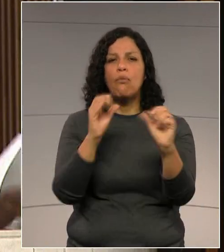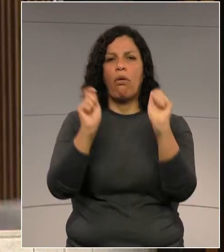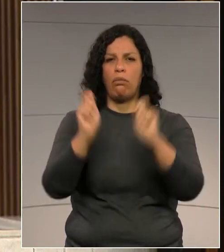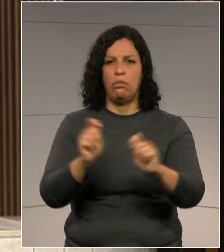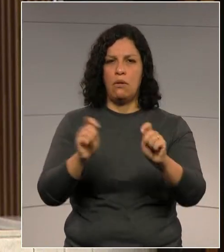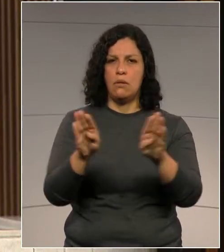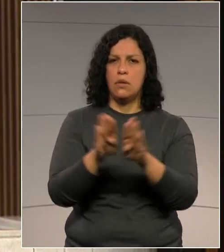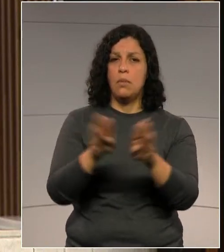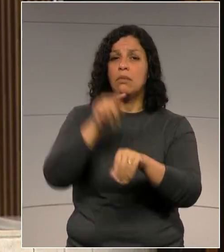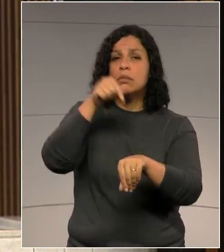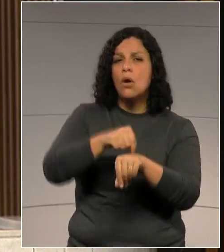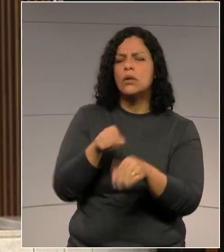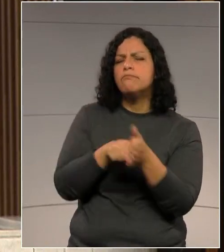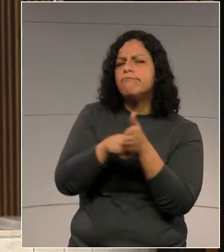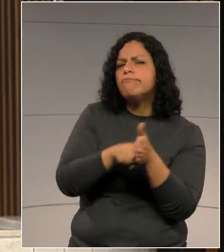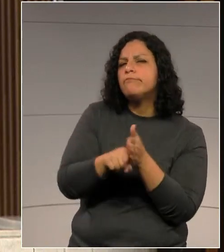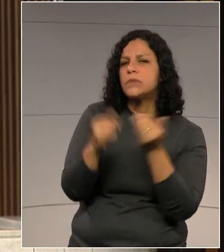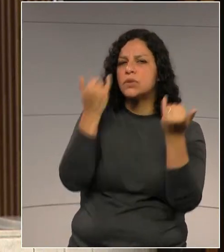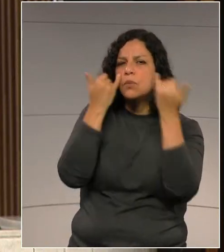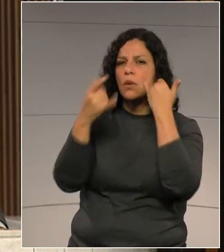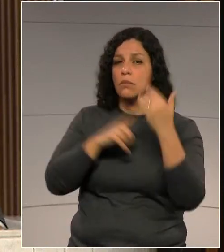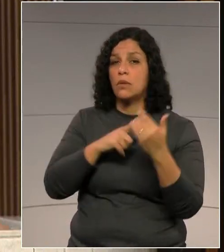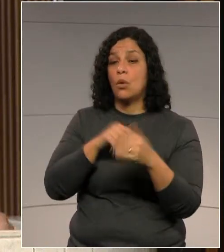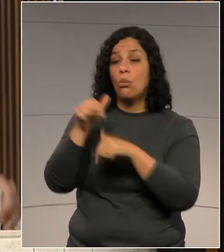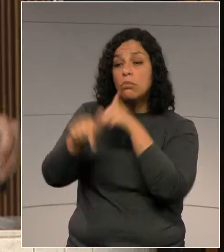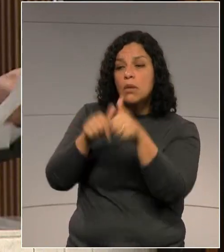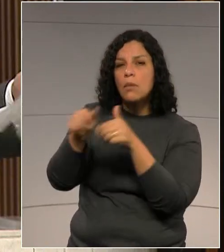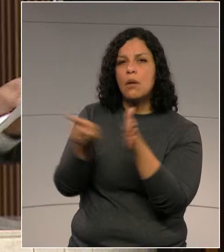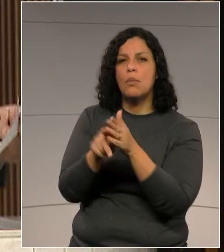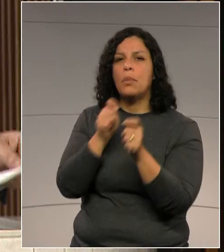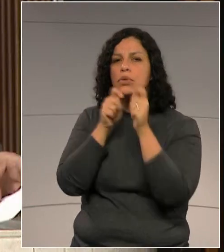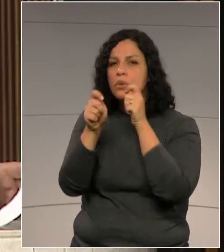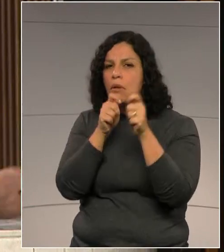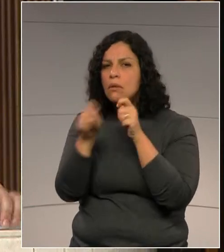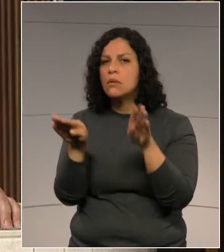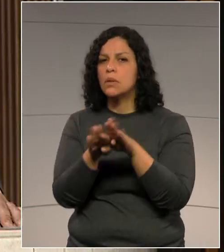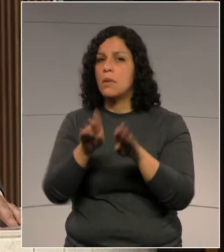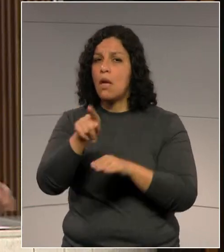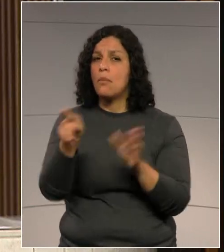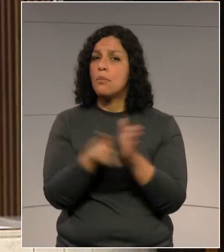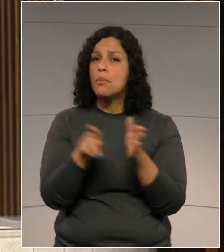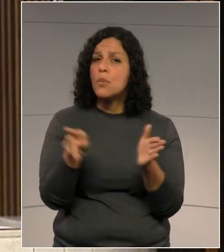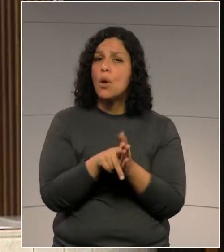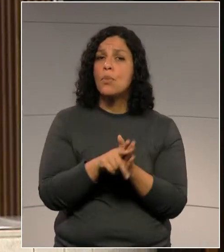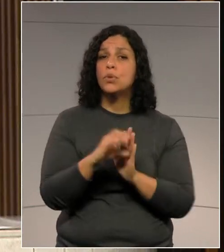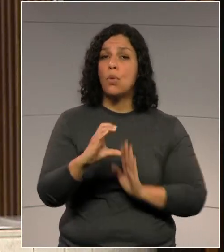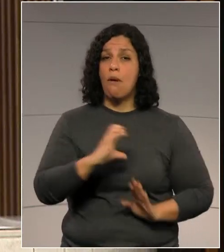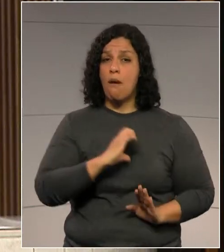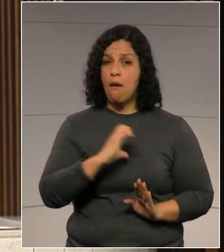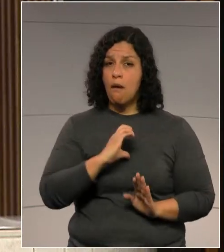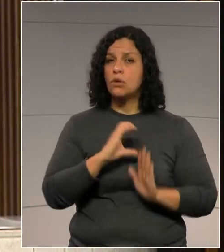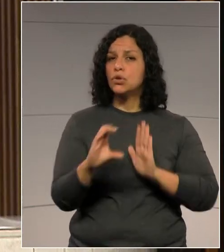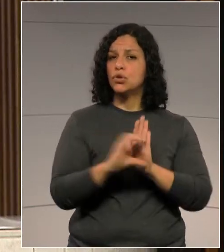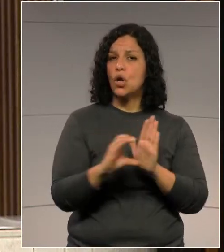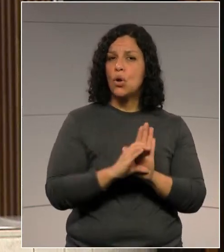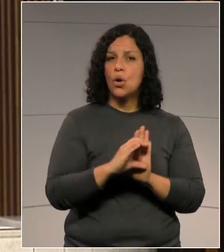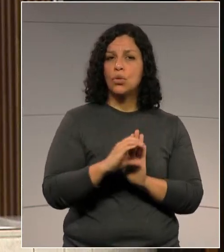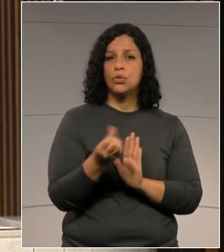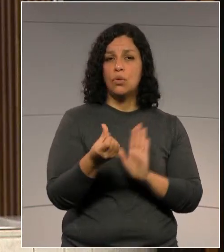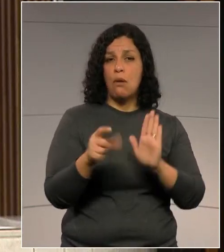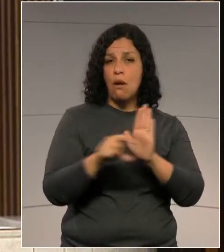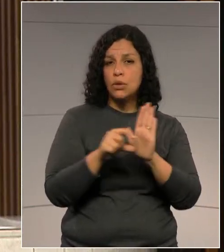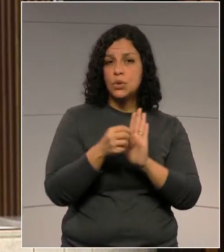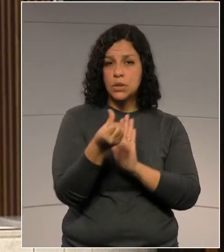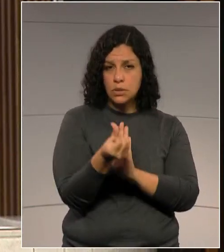ao se informar. A tarefa do jornalismo e dos jornalistas, conforme seu Código de Ética, nos artigos 6º